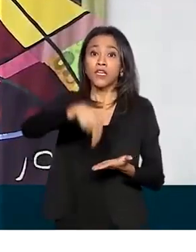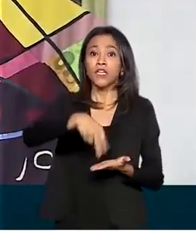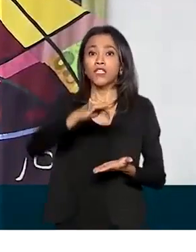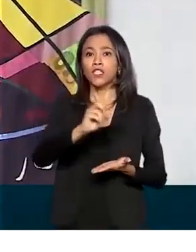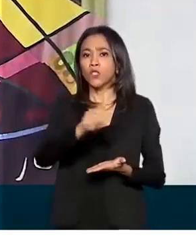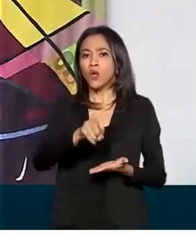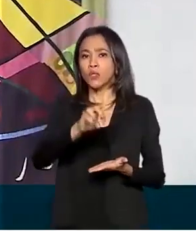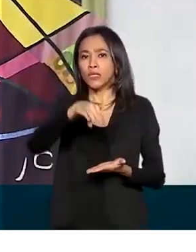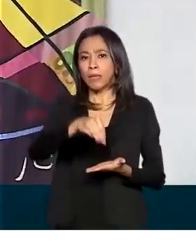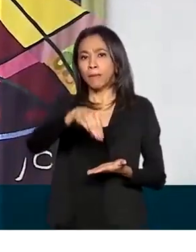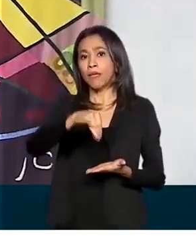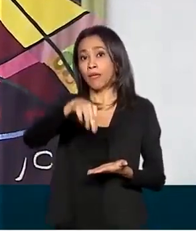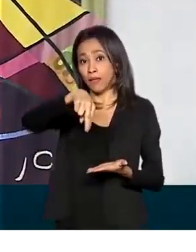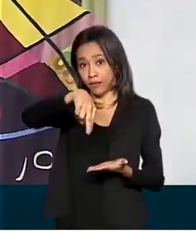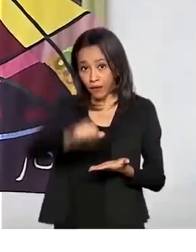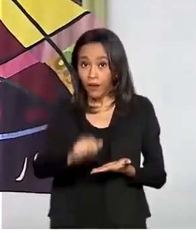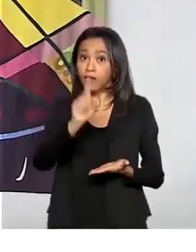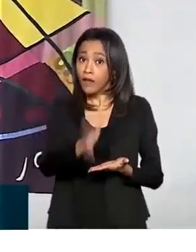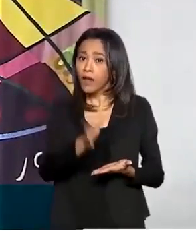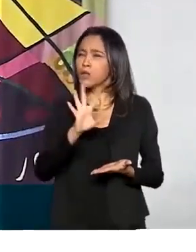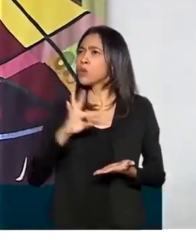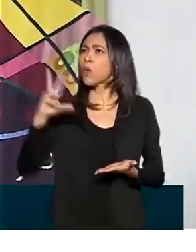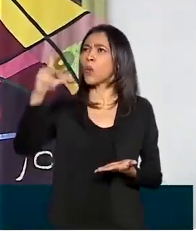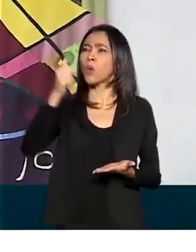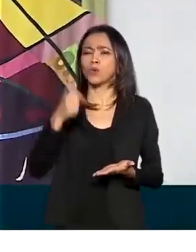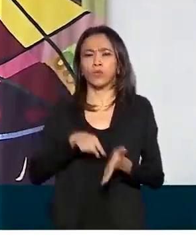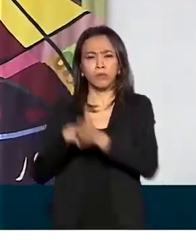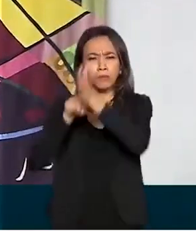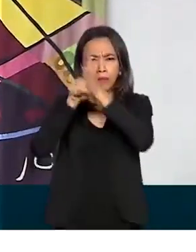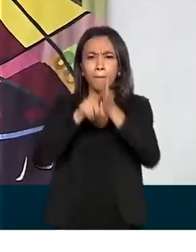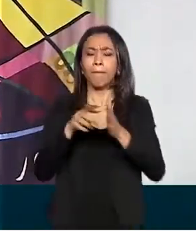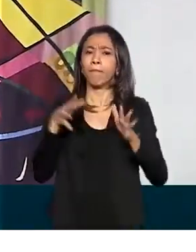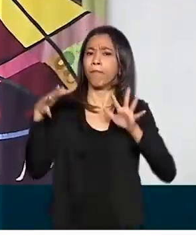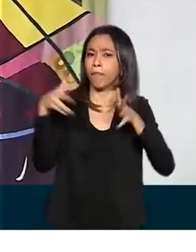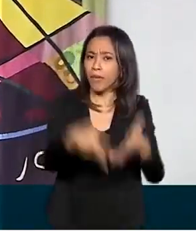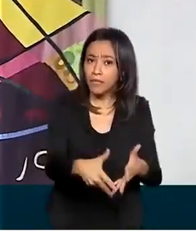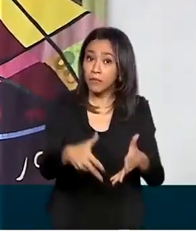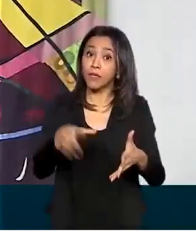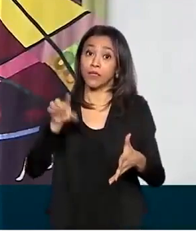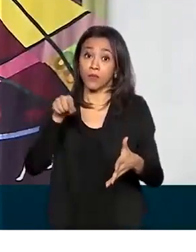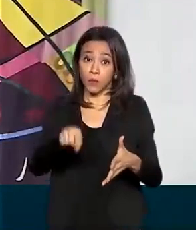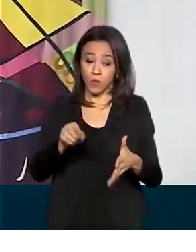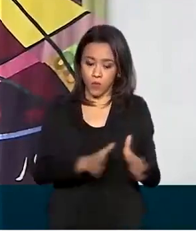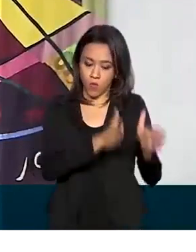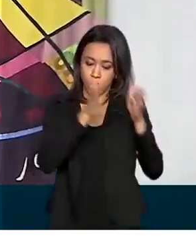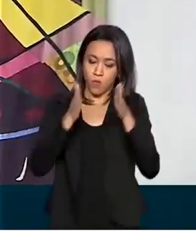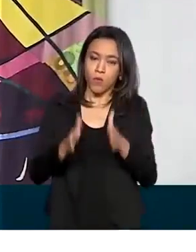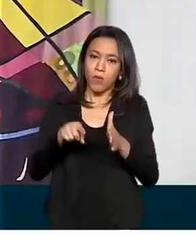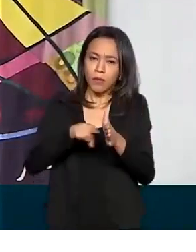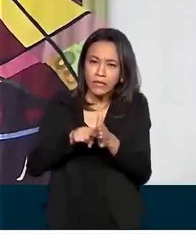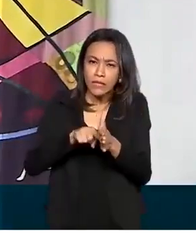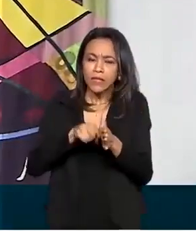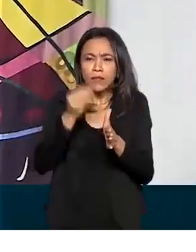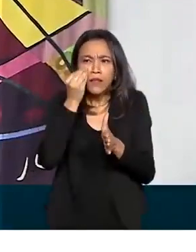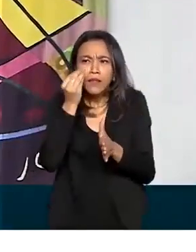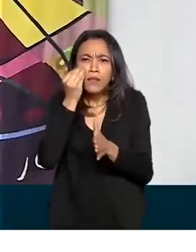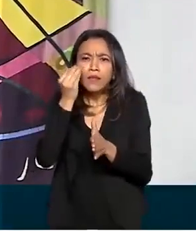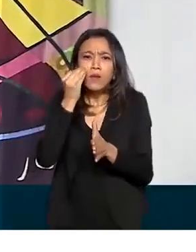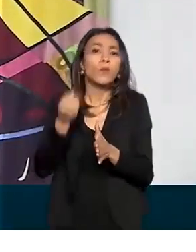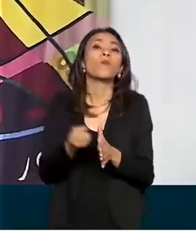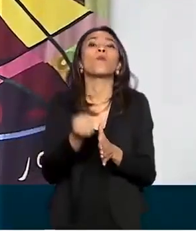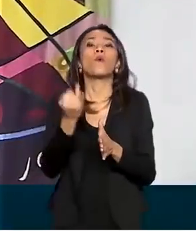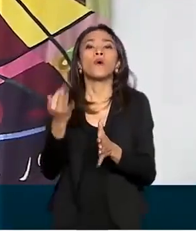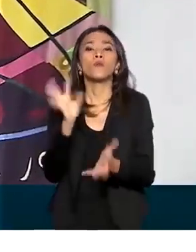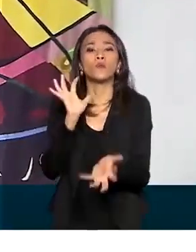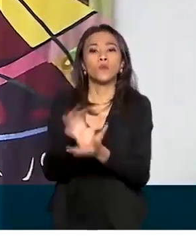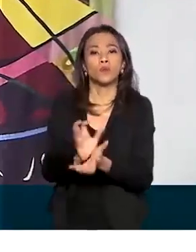estão participando em todas as regiões brasileiras. Na primeira fase, que está em estado avançado, estão sendo testados 500